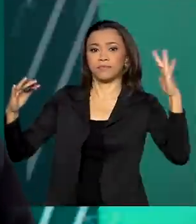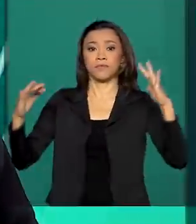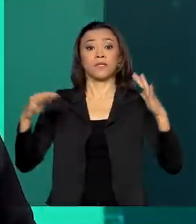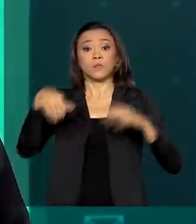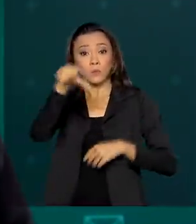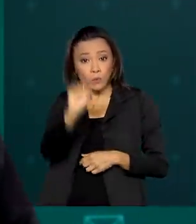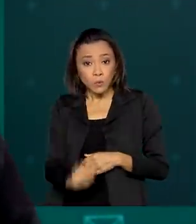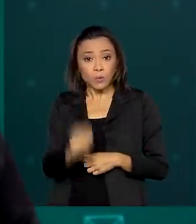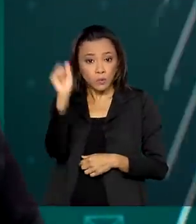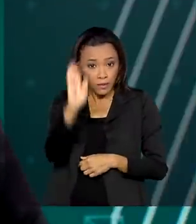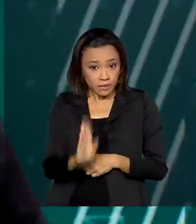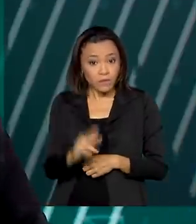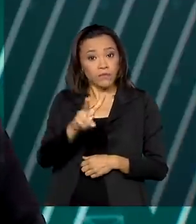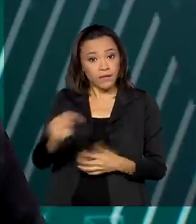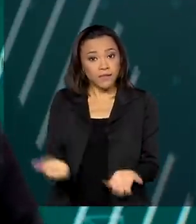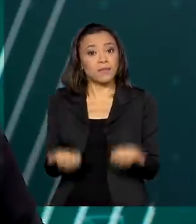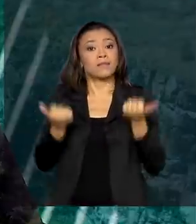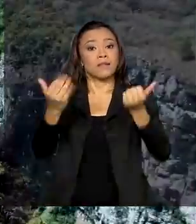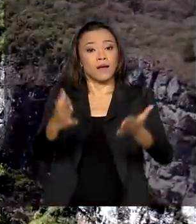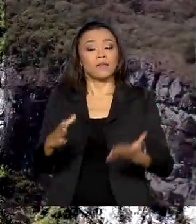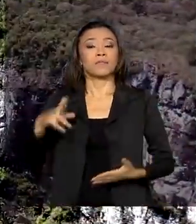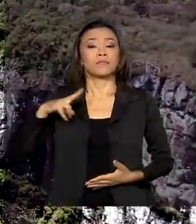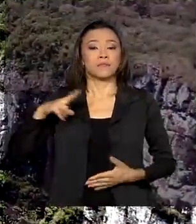concedidos à iniciativa privada.